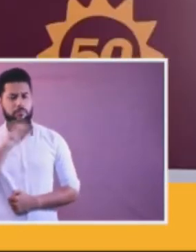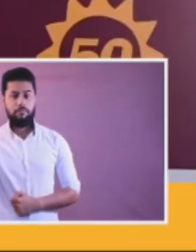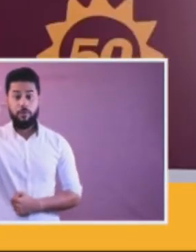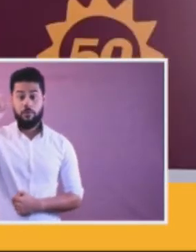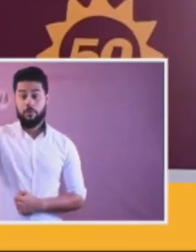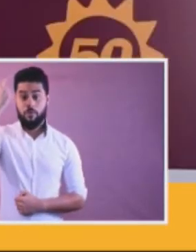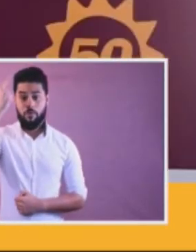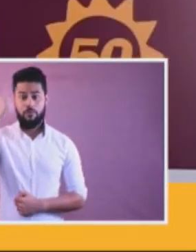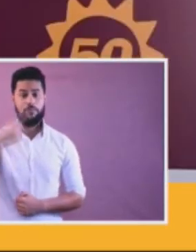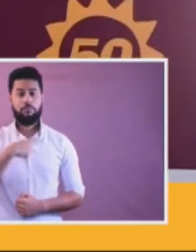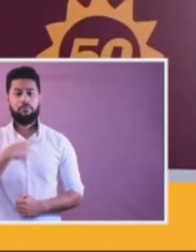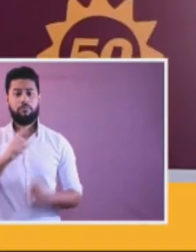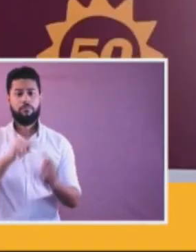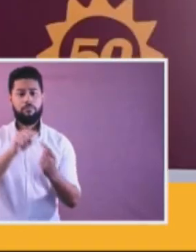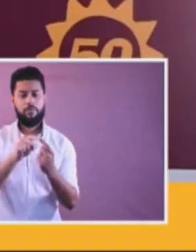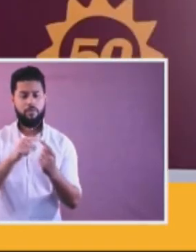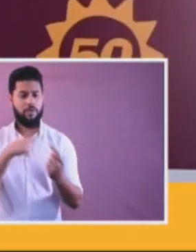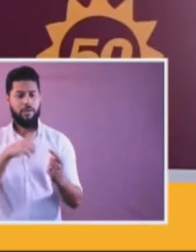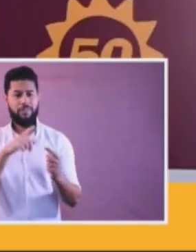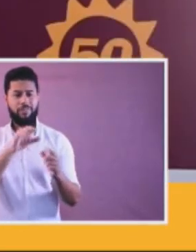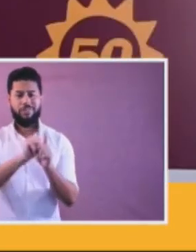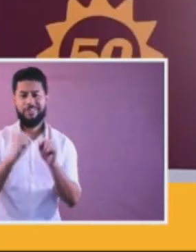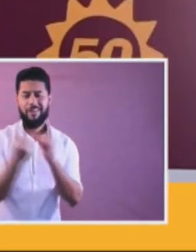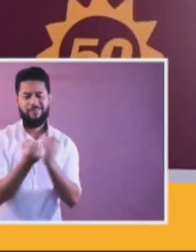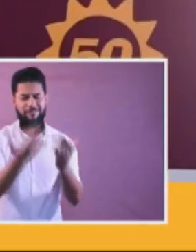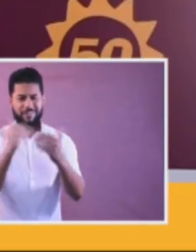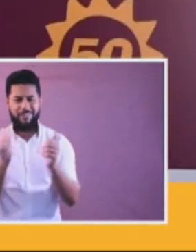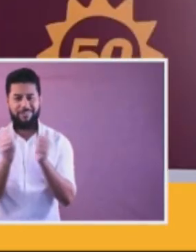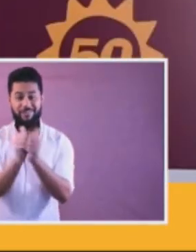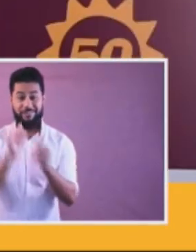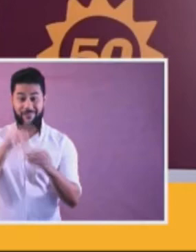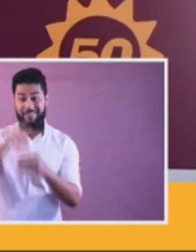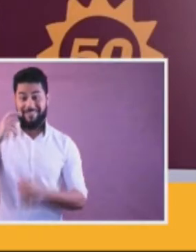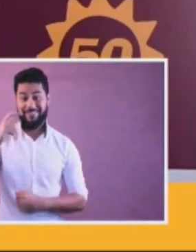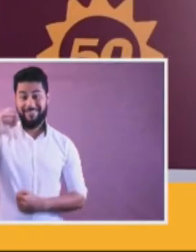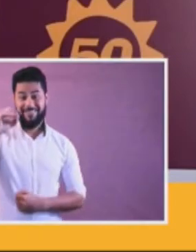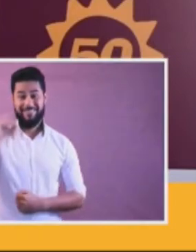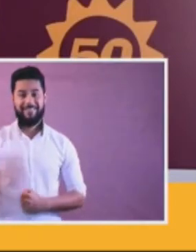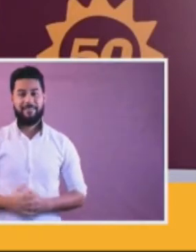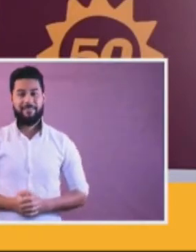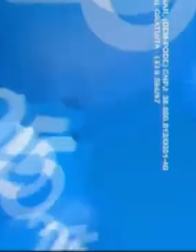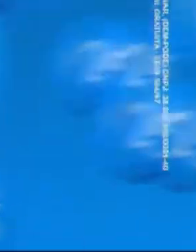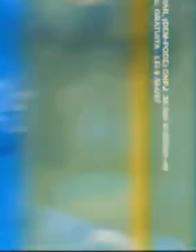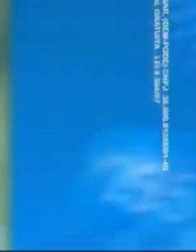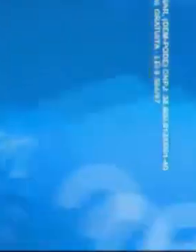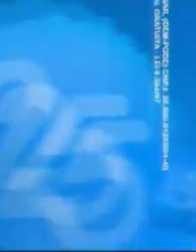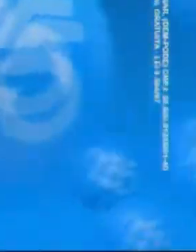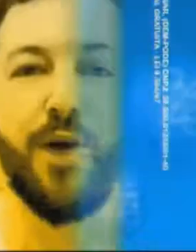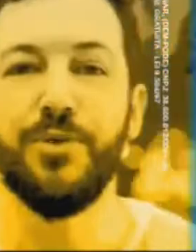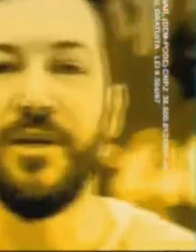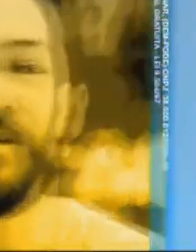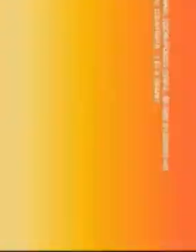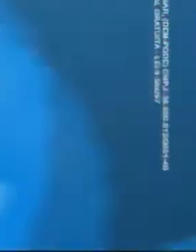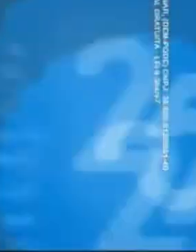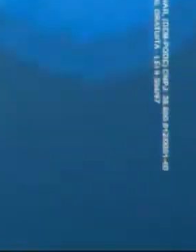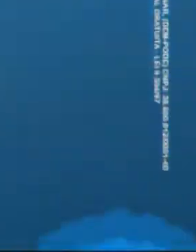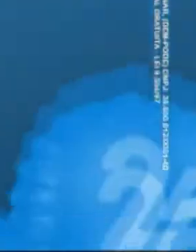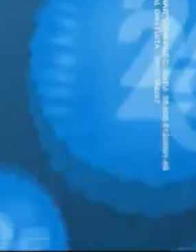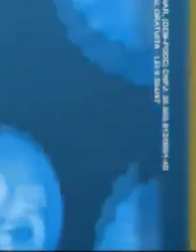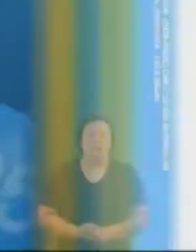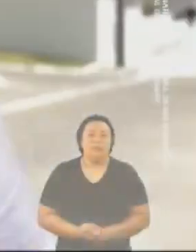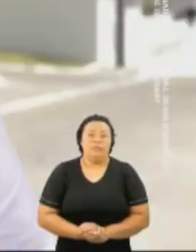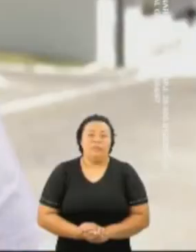E reconheço no PSOL o partido comprometido com as causas sociais. Vem com a gente, vota 50. Agora é o I25.